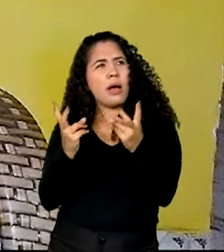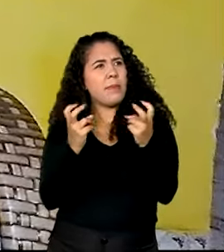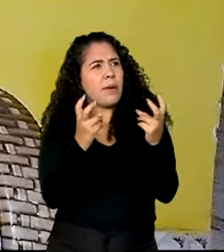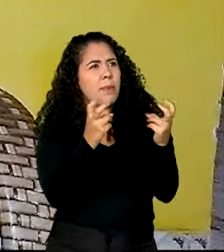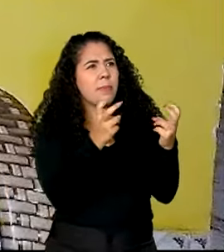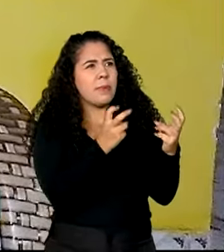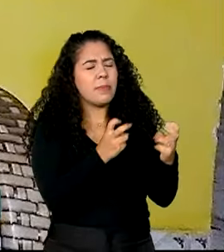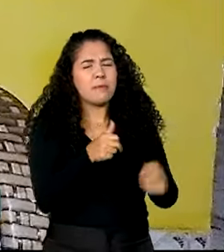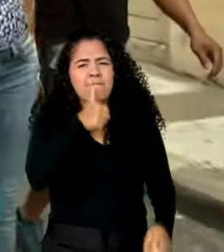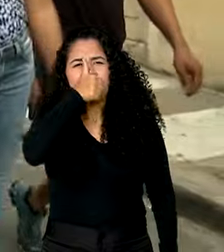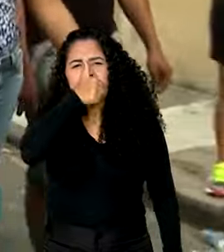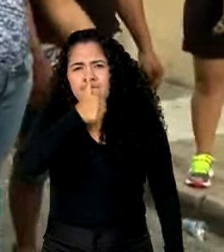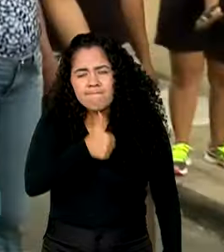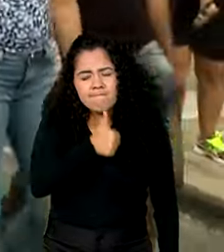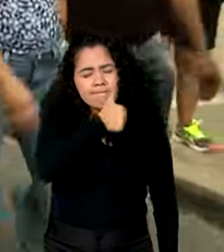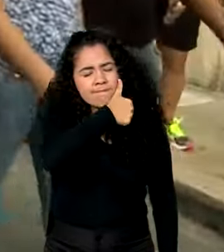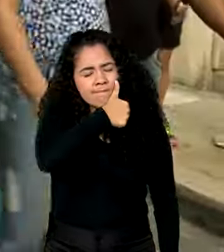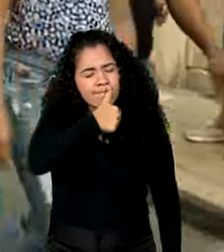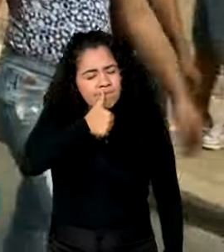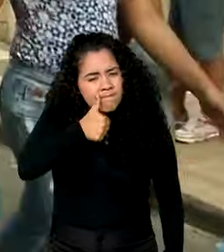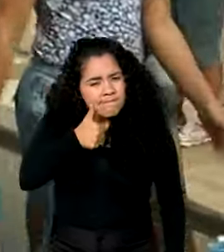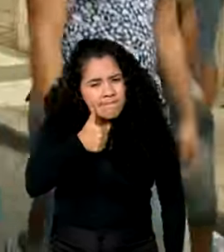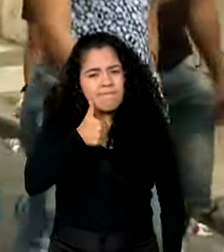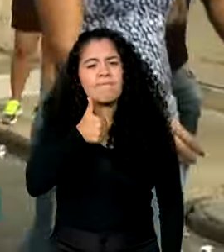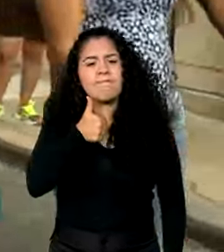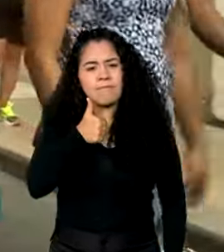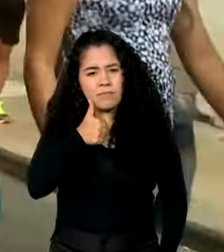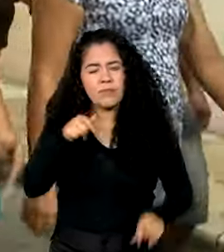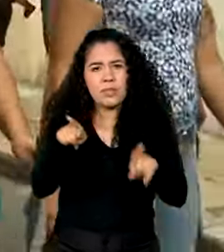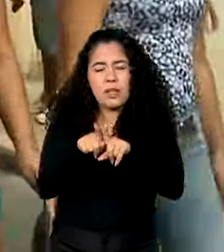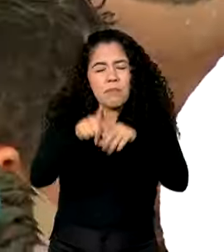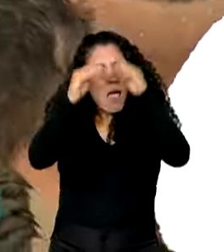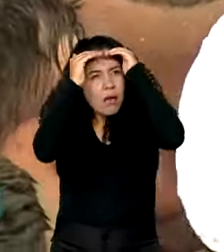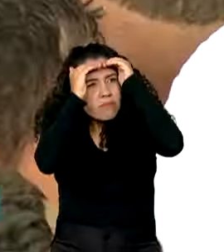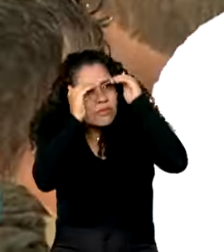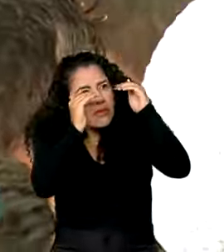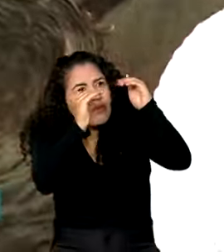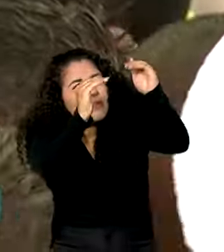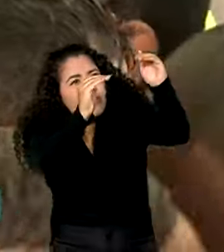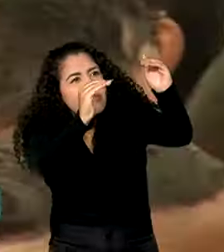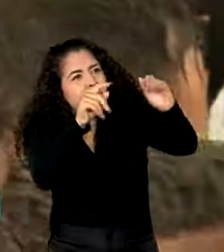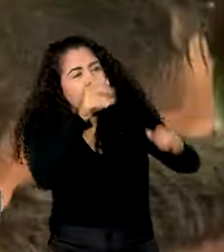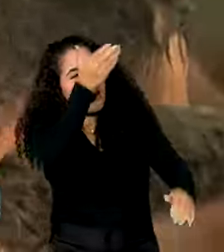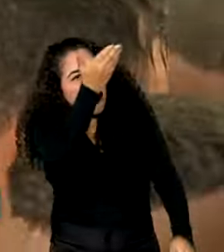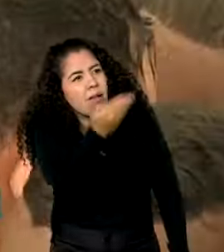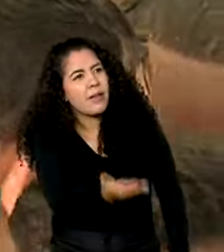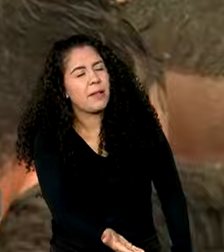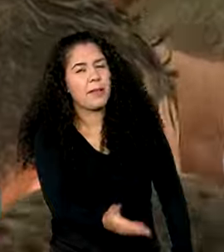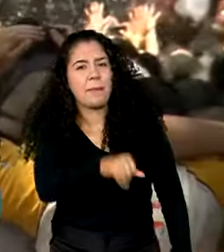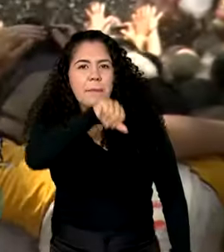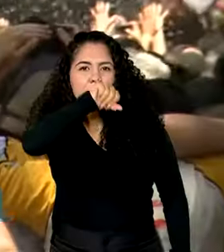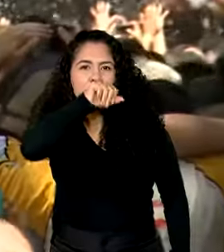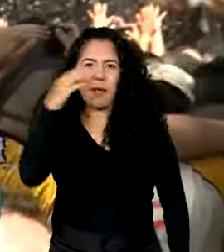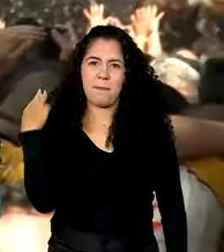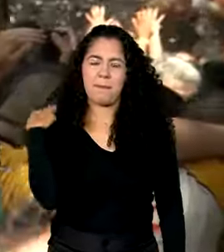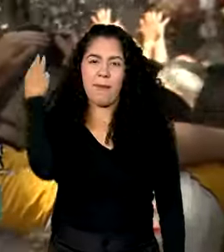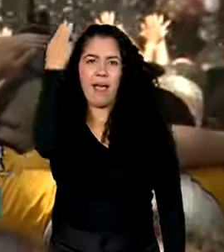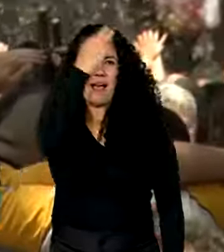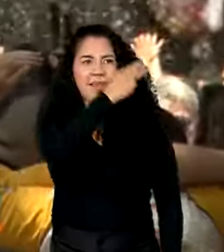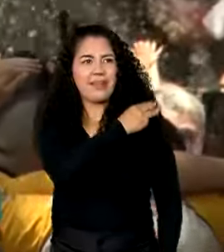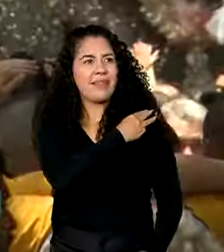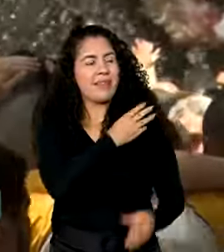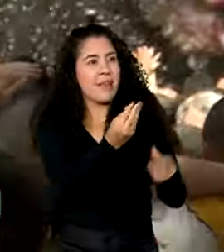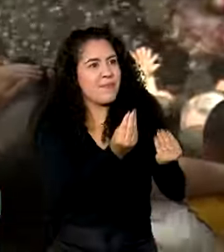promessas, reverenciando a Mãe Maria, aquilo para mim é um motivo